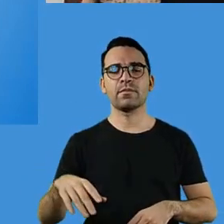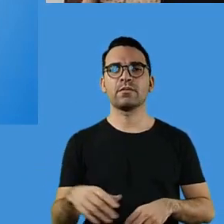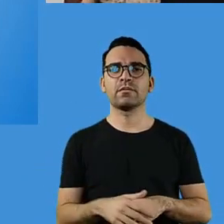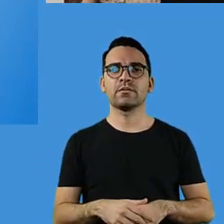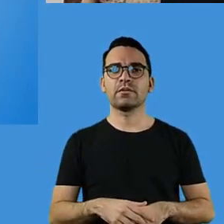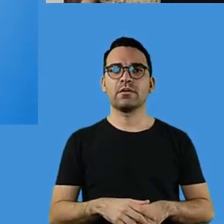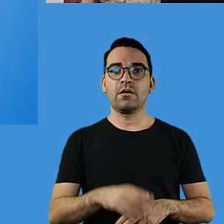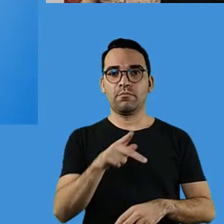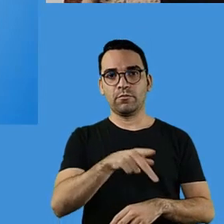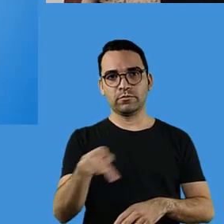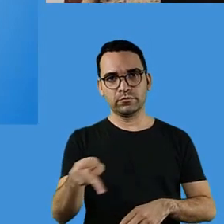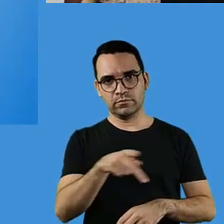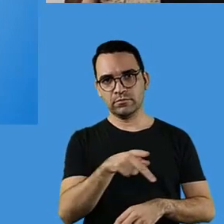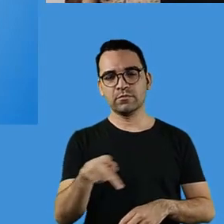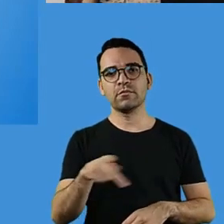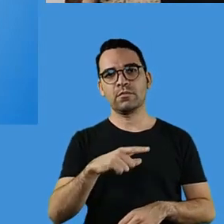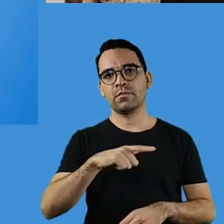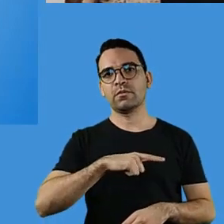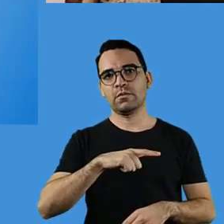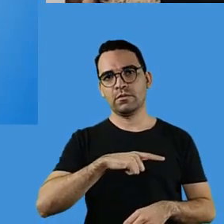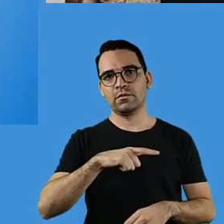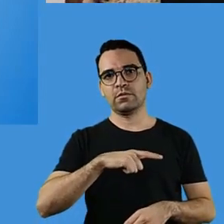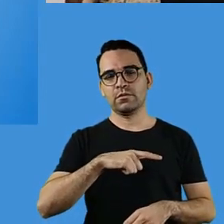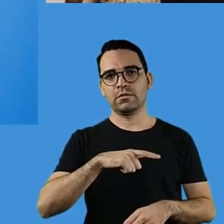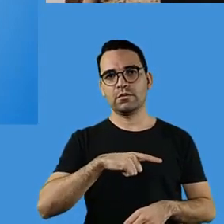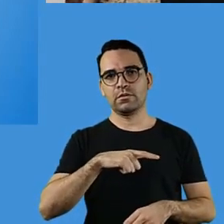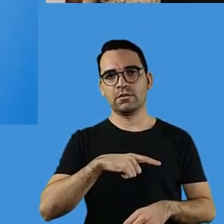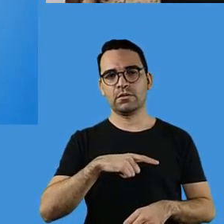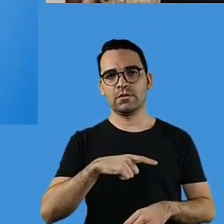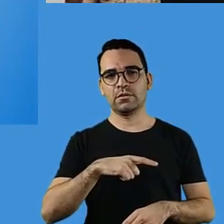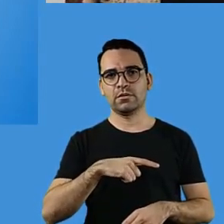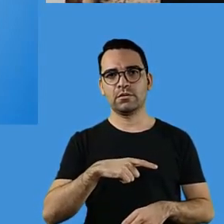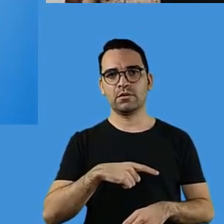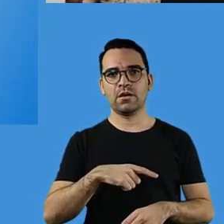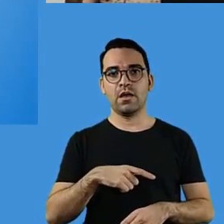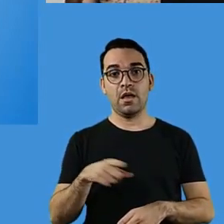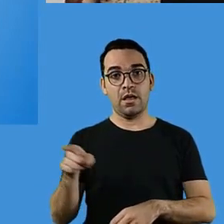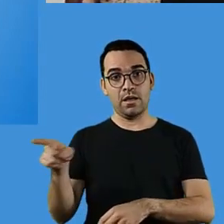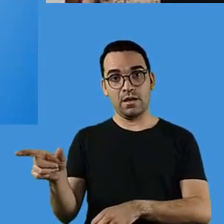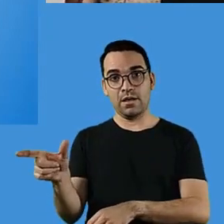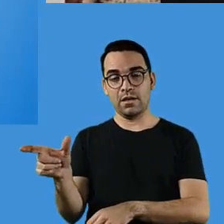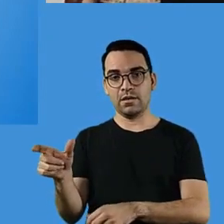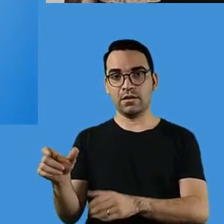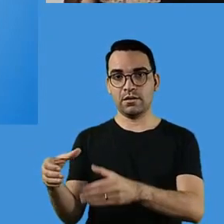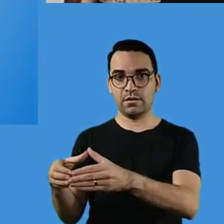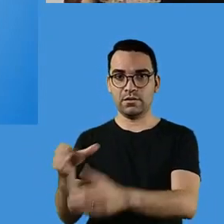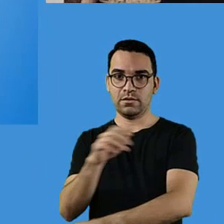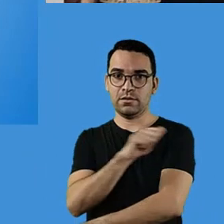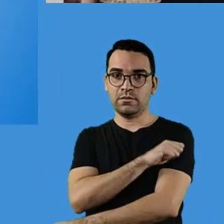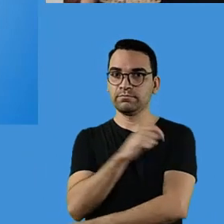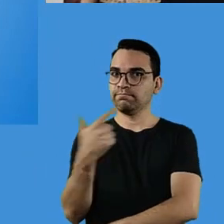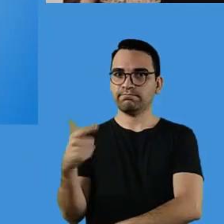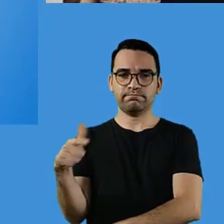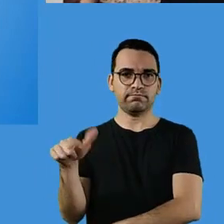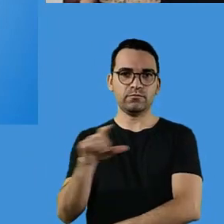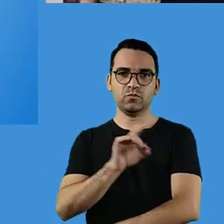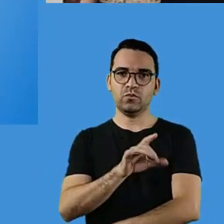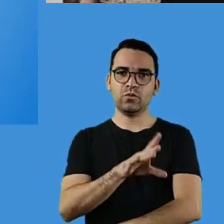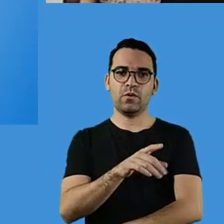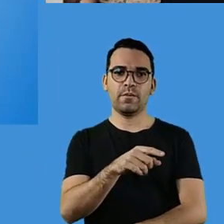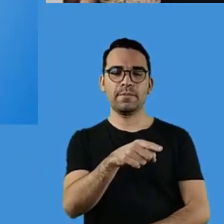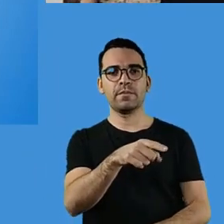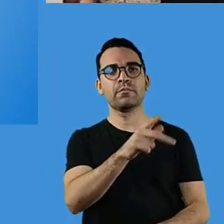professores, lógico, não tem, não temos teste para os alunos, certo?